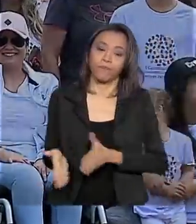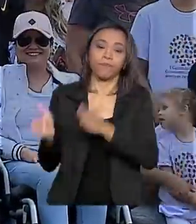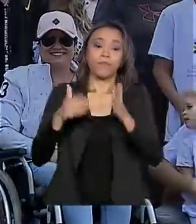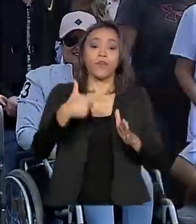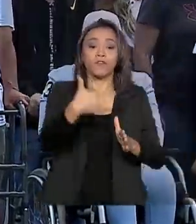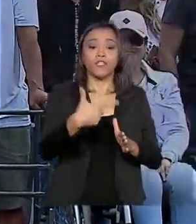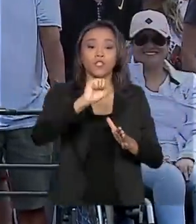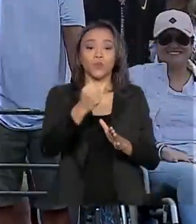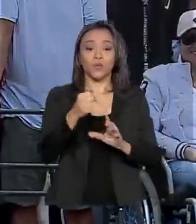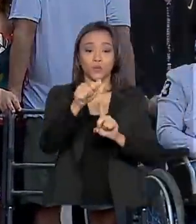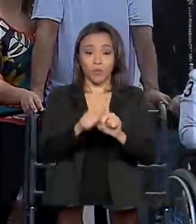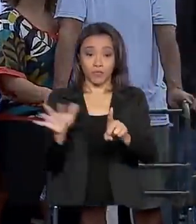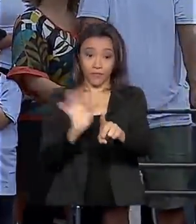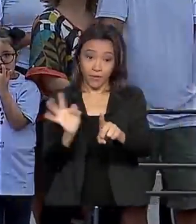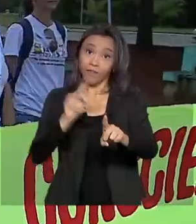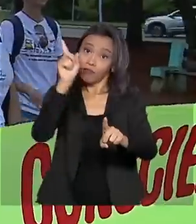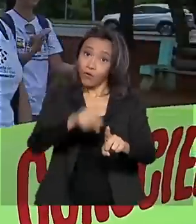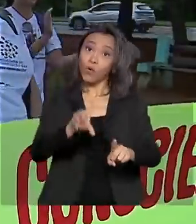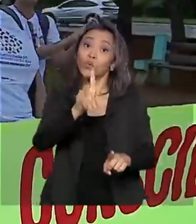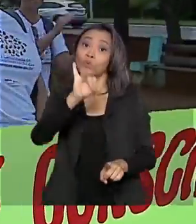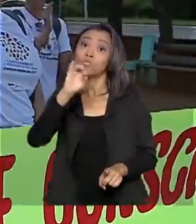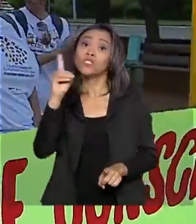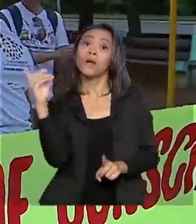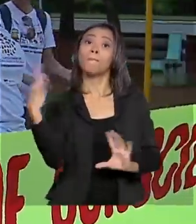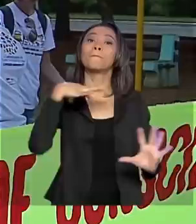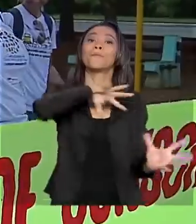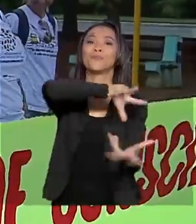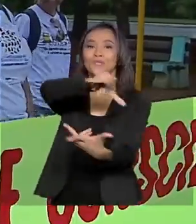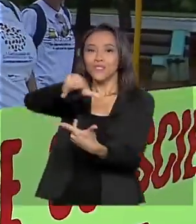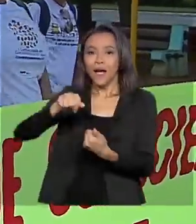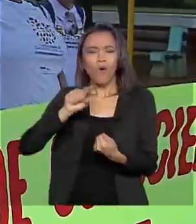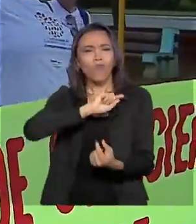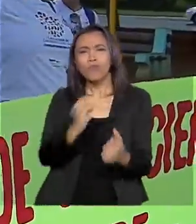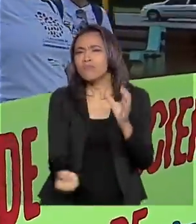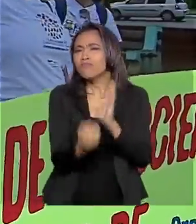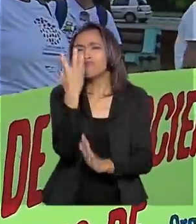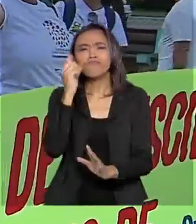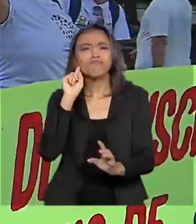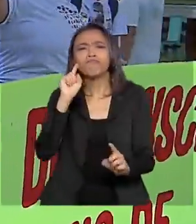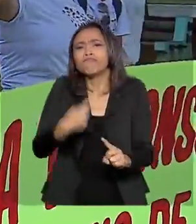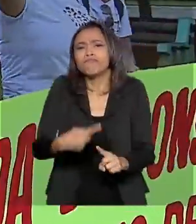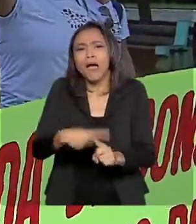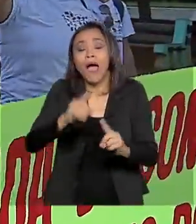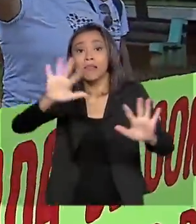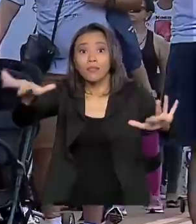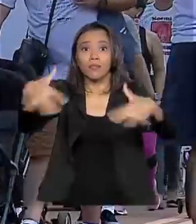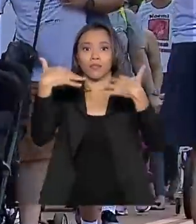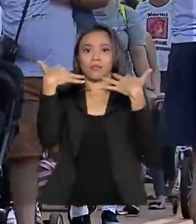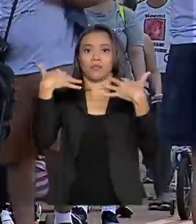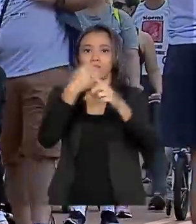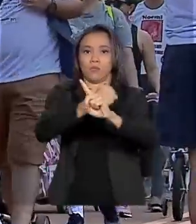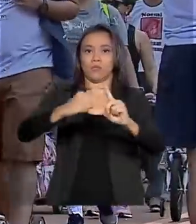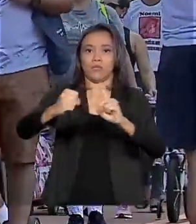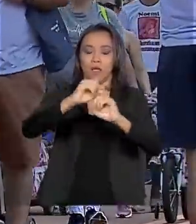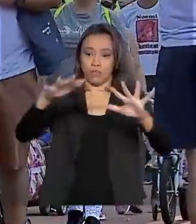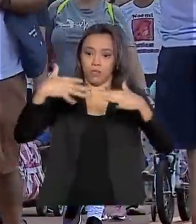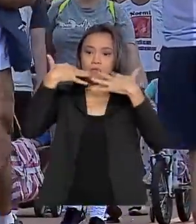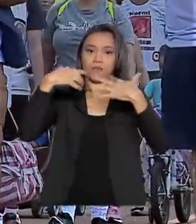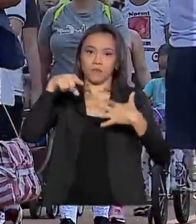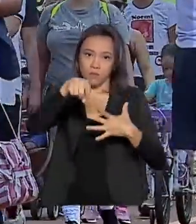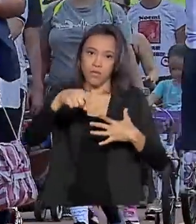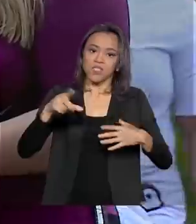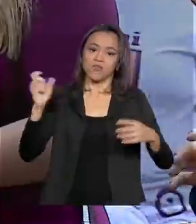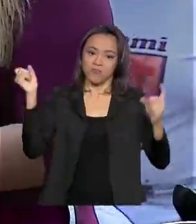foi o Dia Mundial de Doenças Raras. A data foi criada para chamar a atenção da sociedade para essas doenças e as dificuldades dos